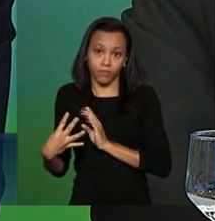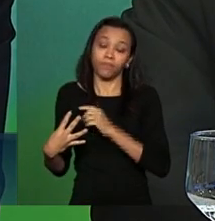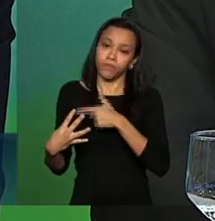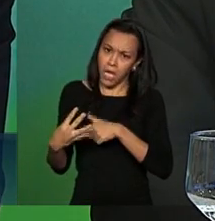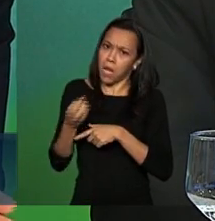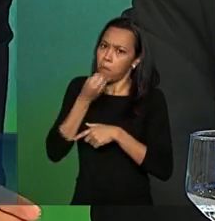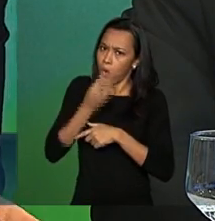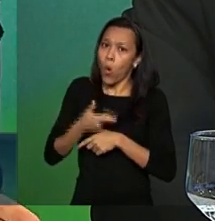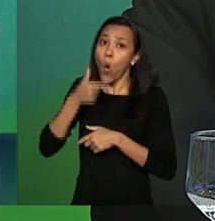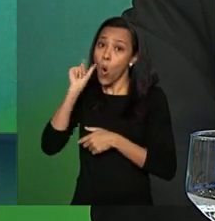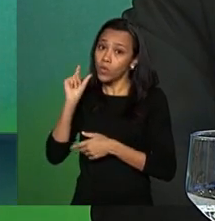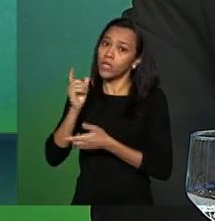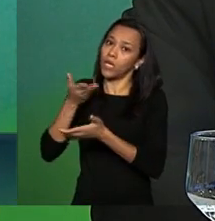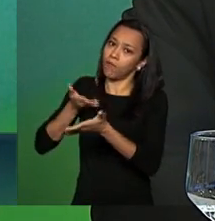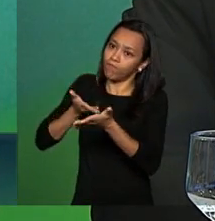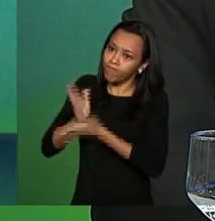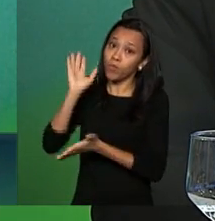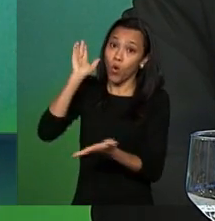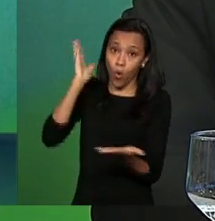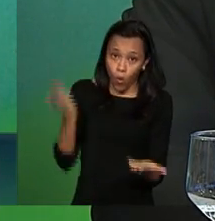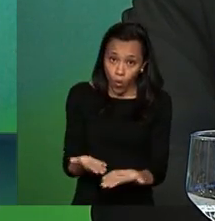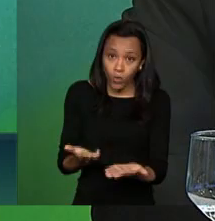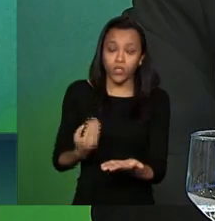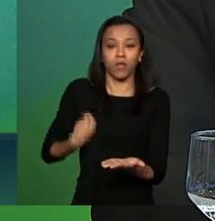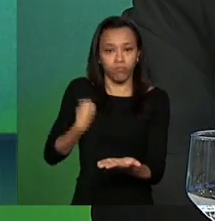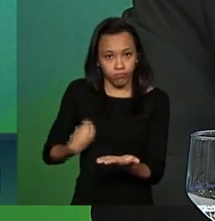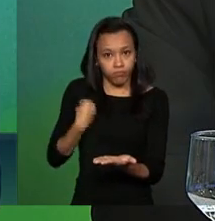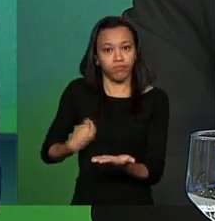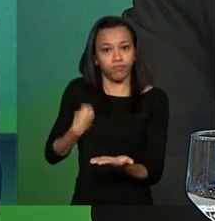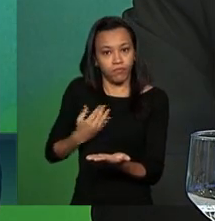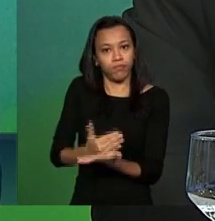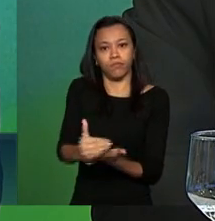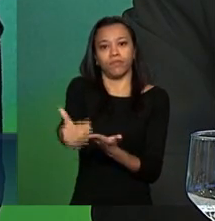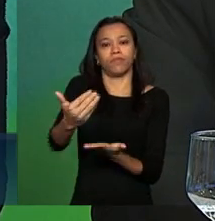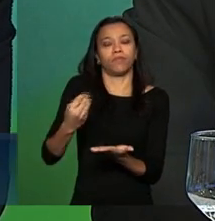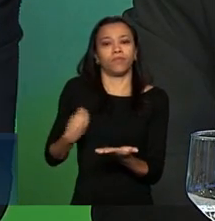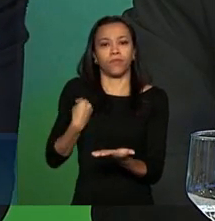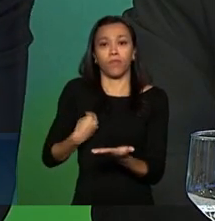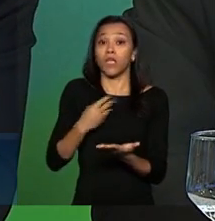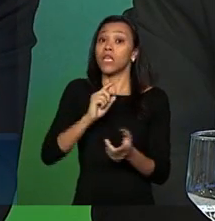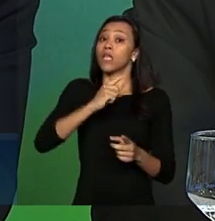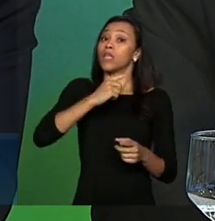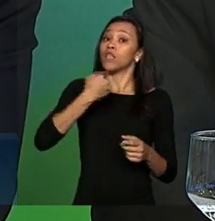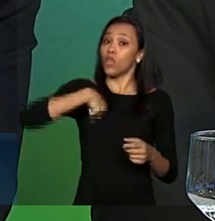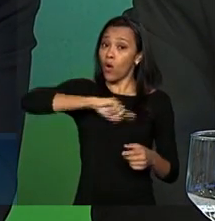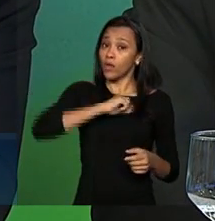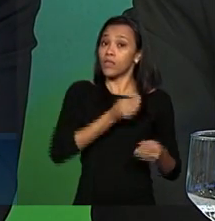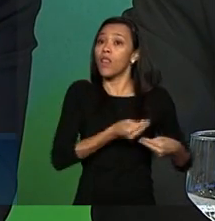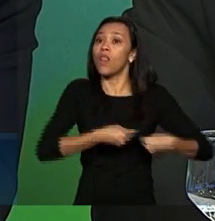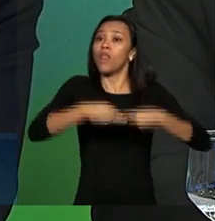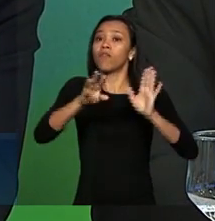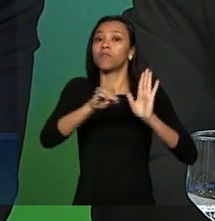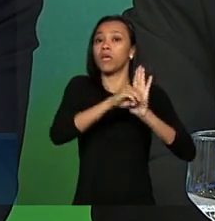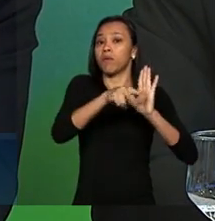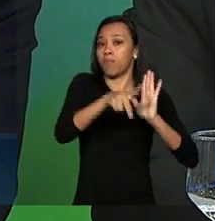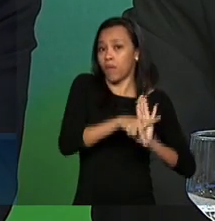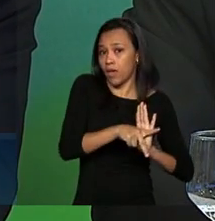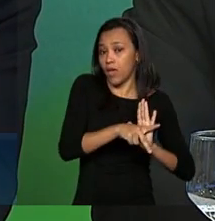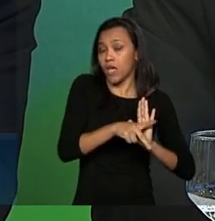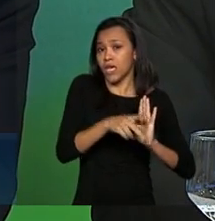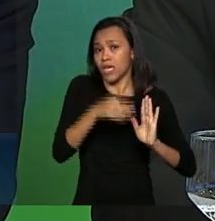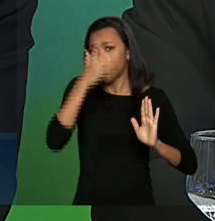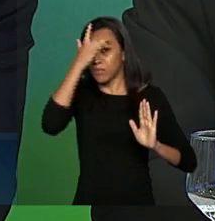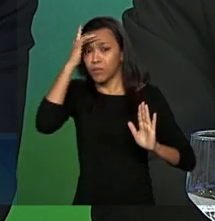sancionasse ontem ela valeria a partir de hoje nós enviamos como MP exatamente para que as pessoas não tivessem a